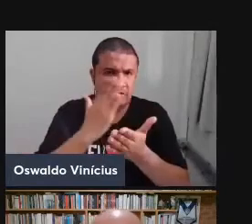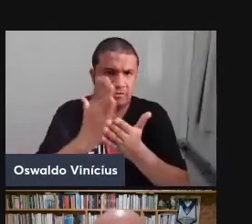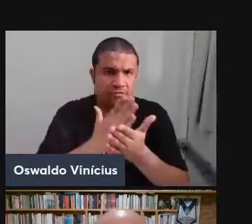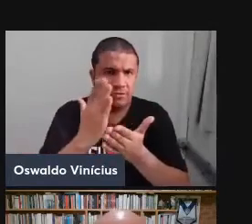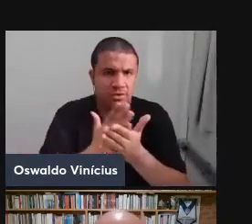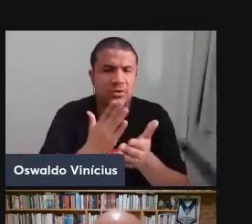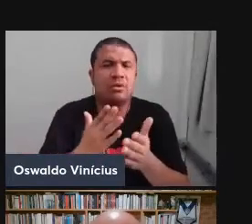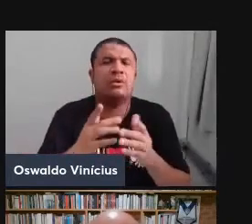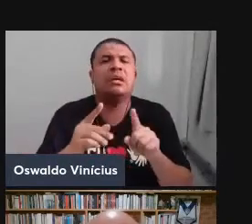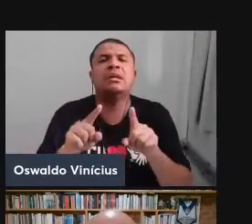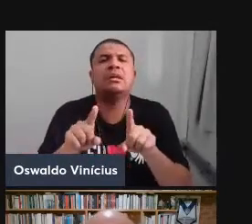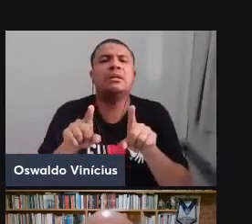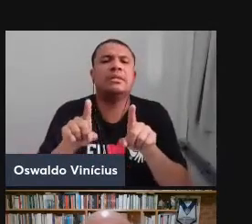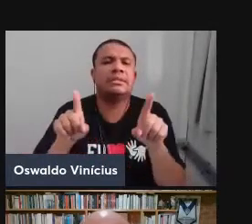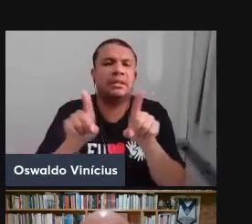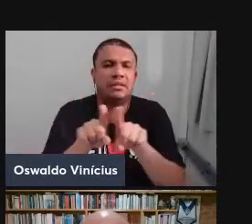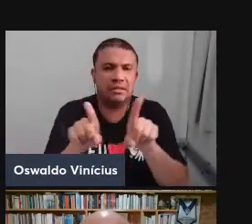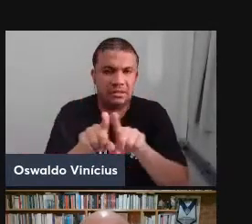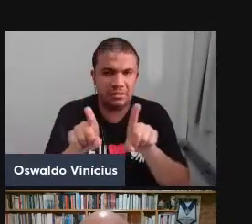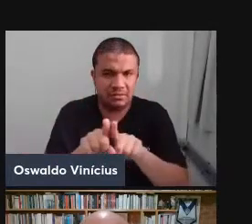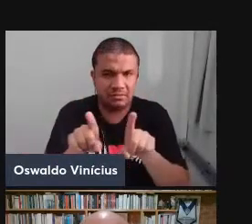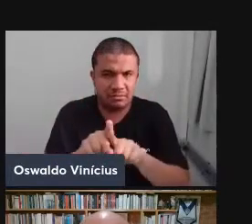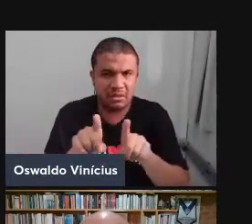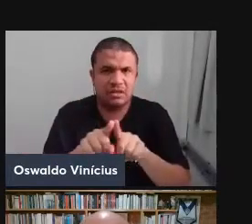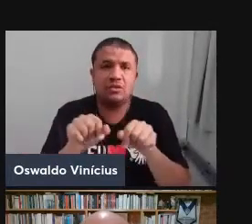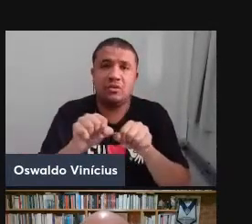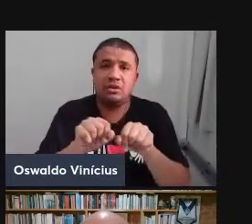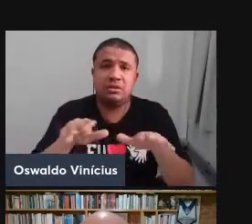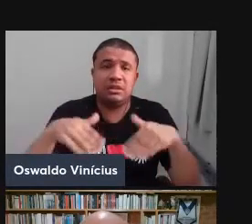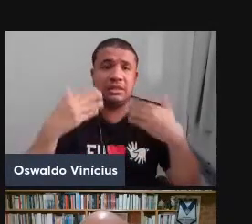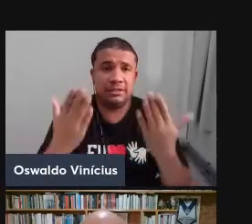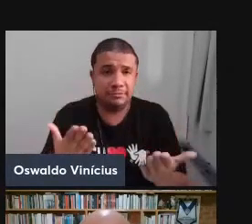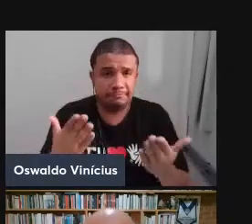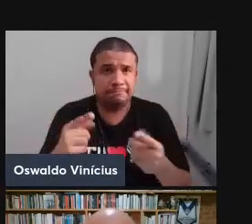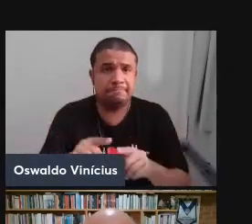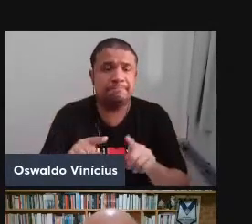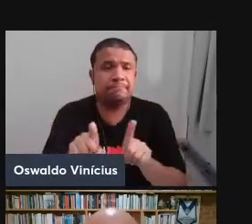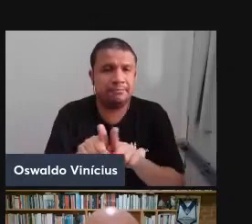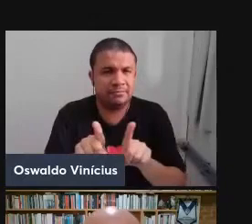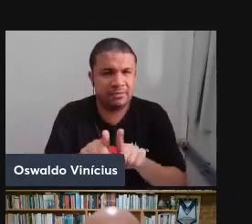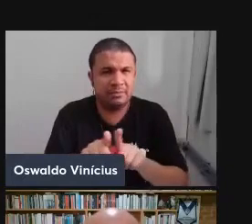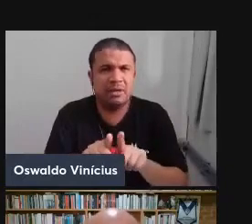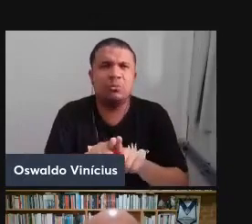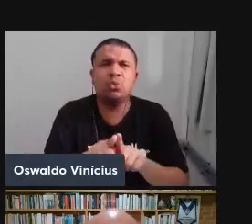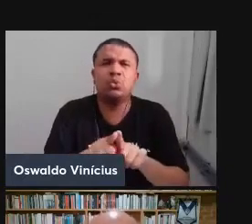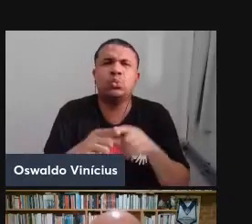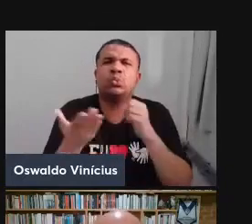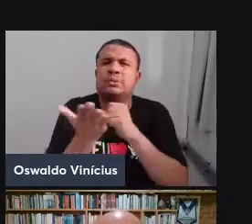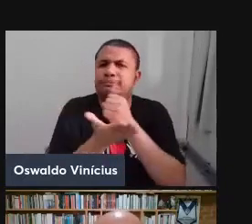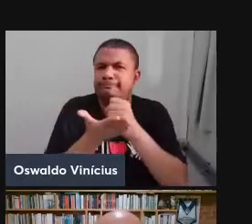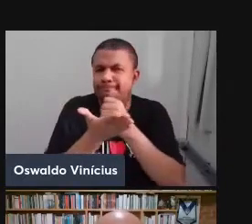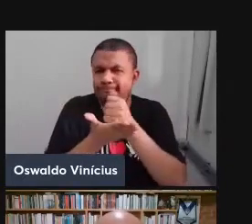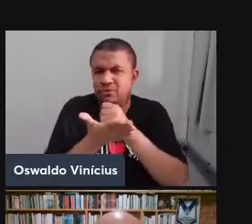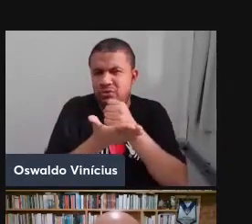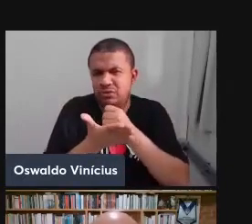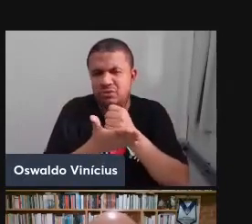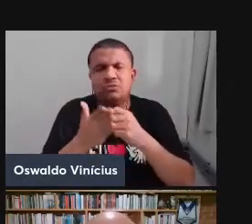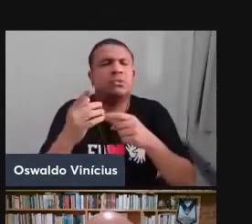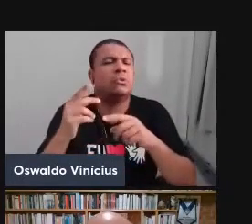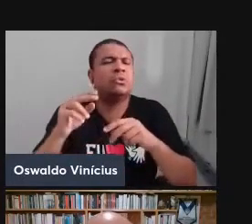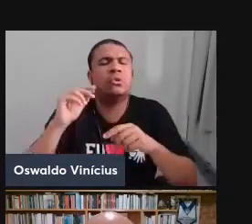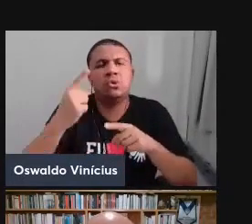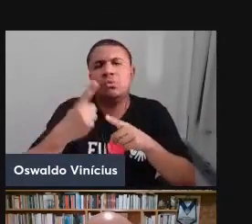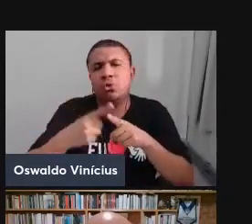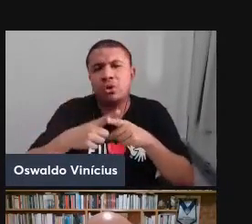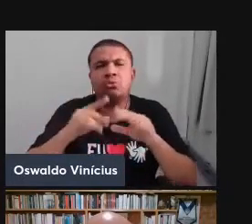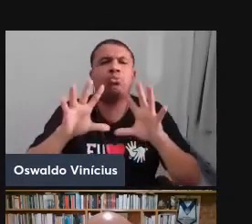e vou fazer isso de algum modo, mas de um modo muito tangencial, porque partindo do princípio de